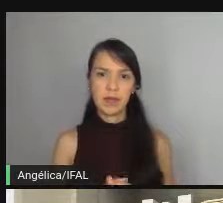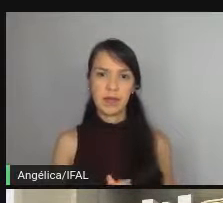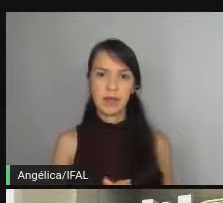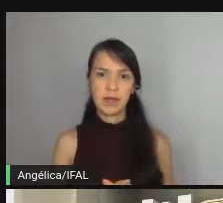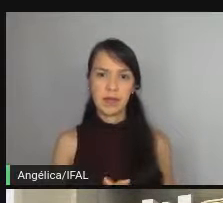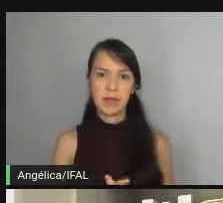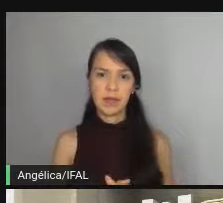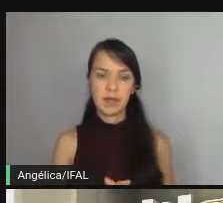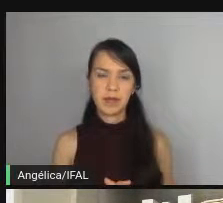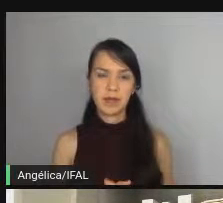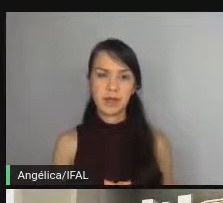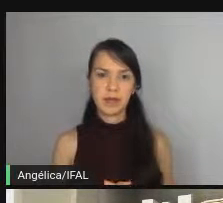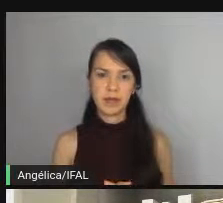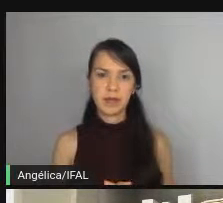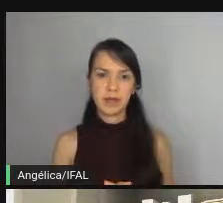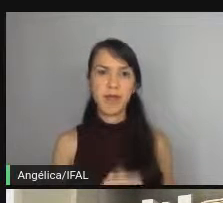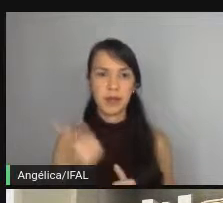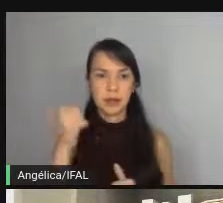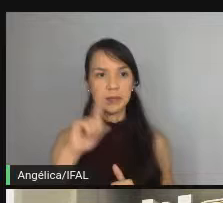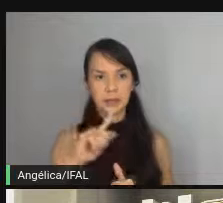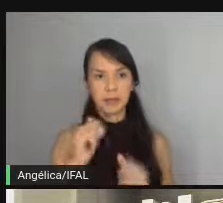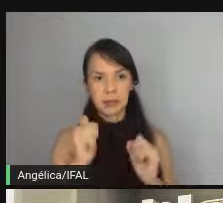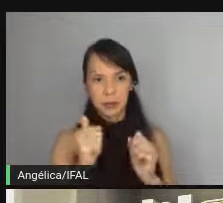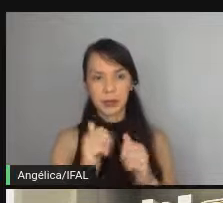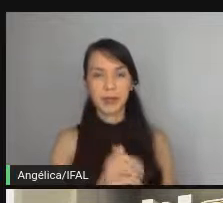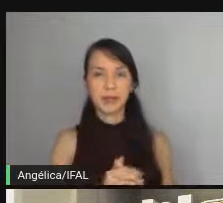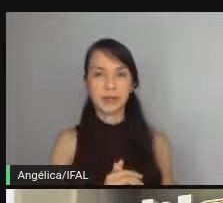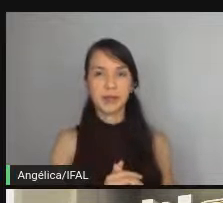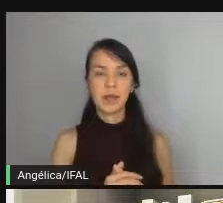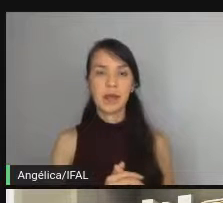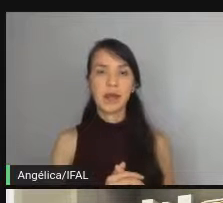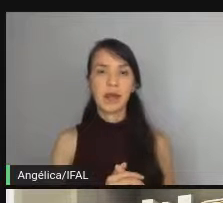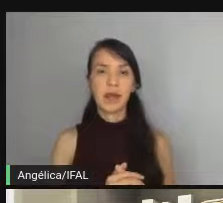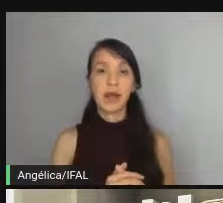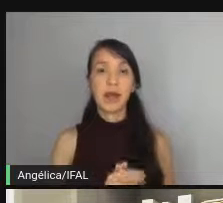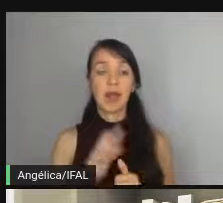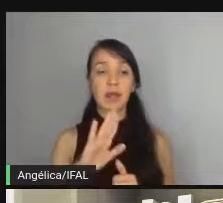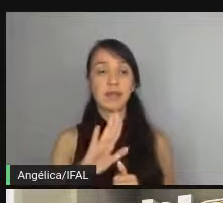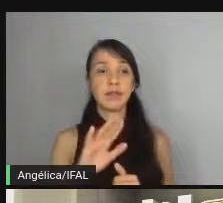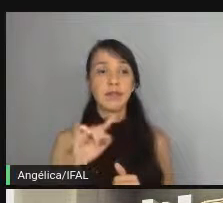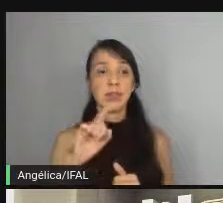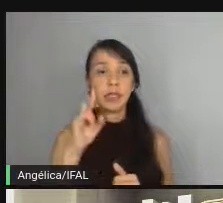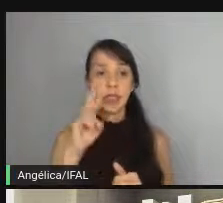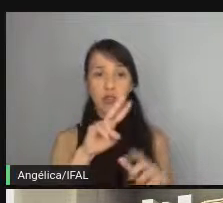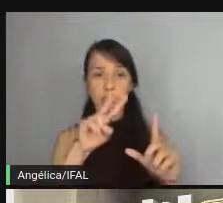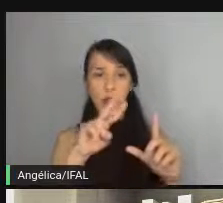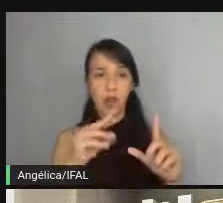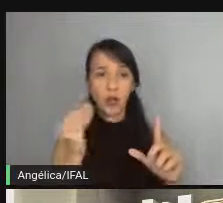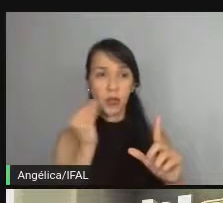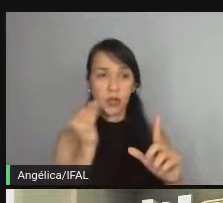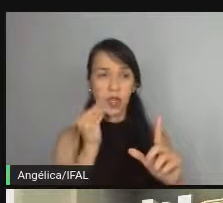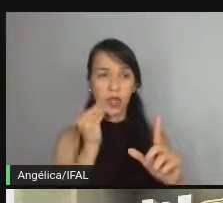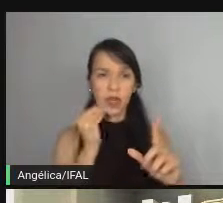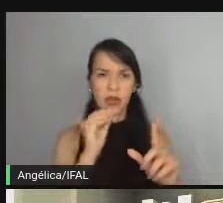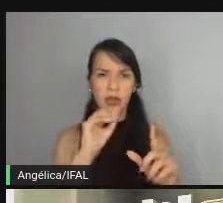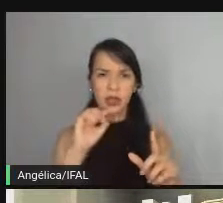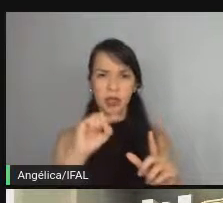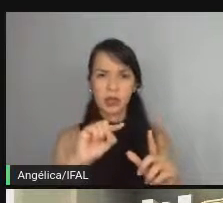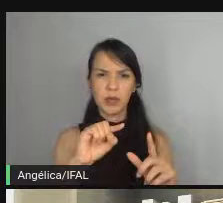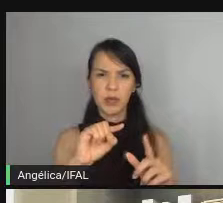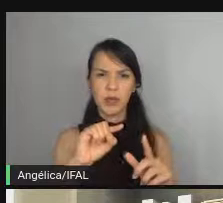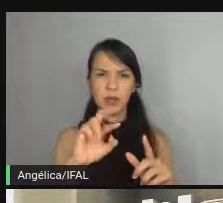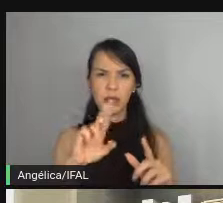então passou ok passou beleza sendo que se a gente lê esse teste ele tem teste potência handler